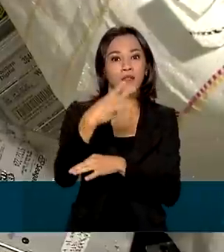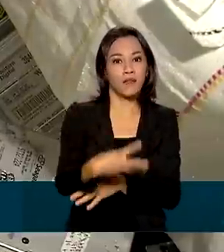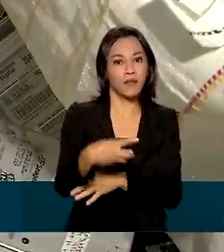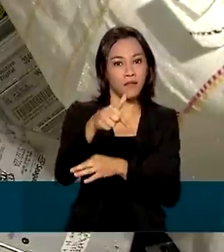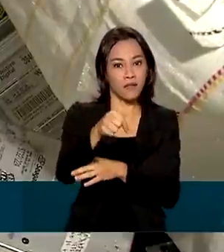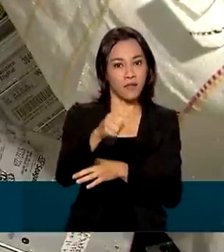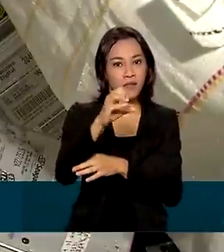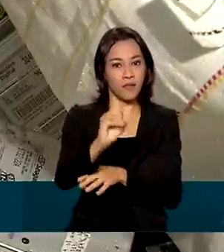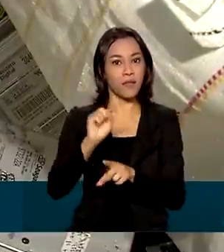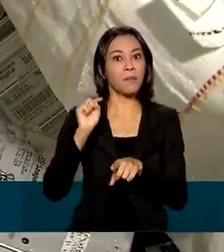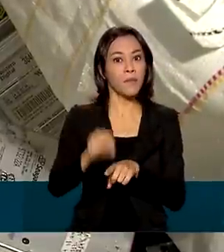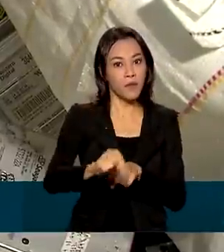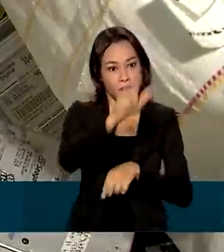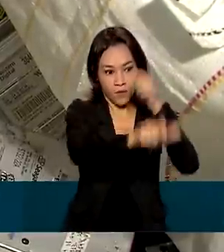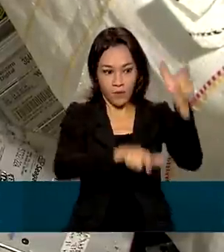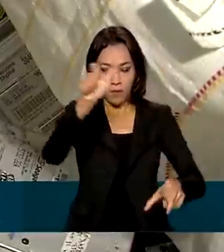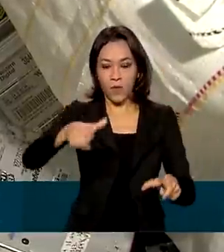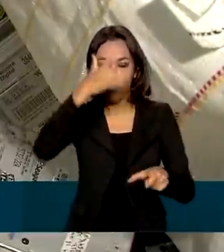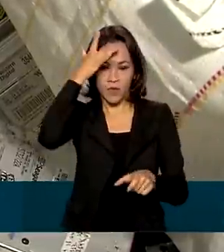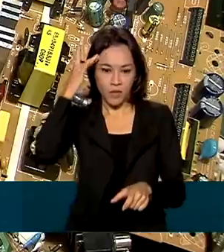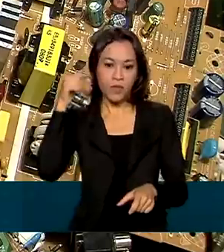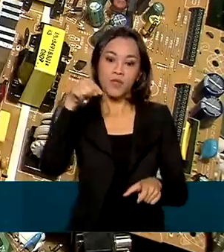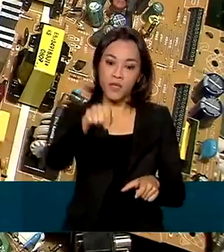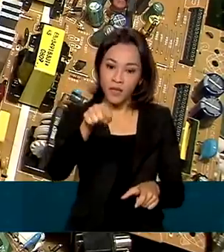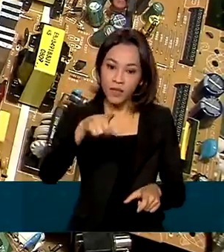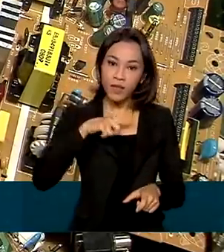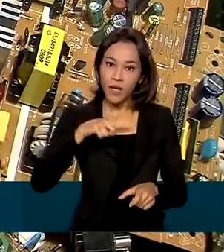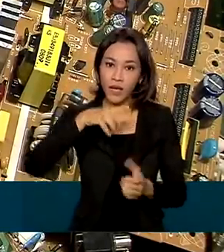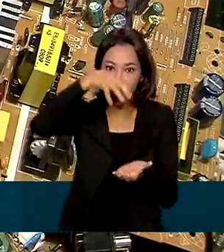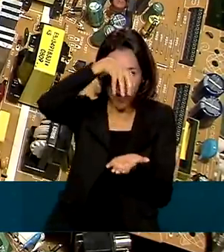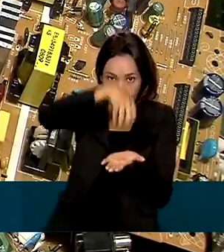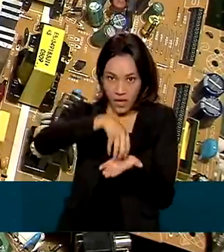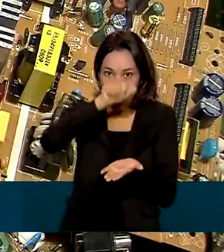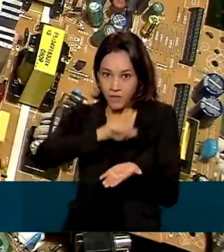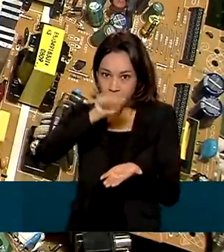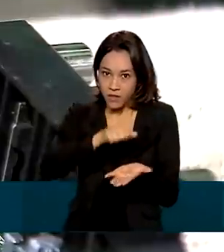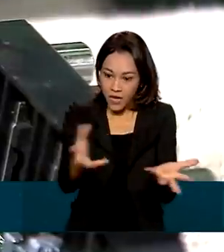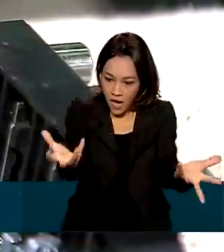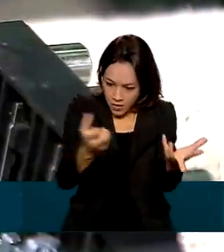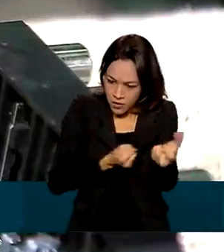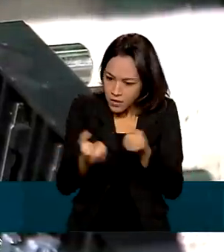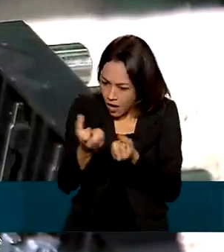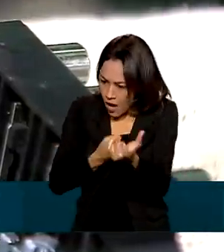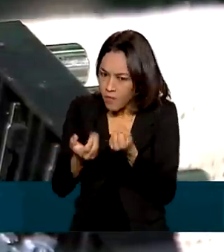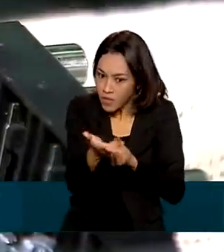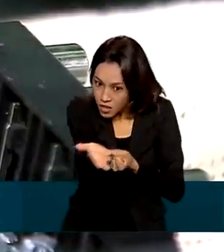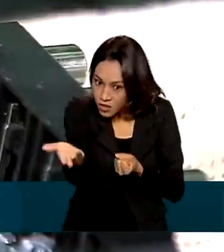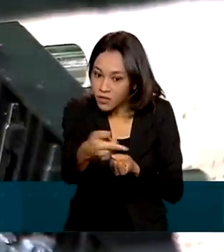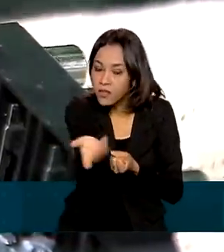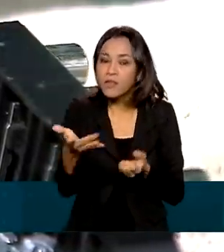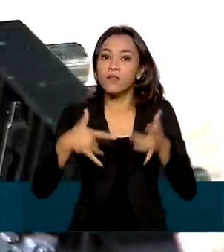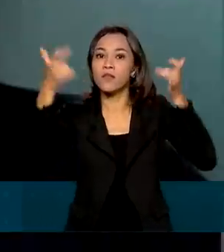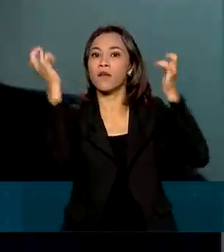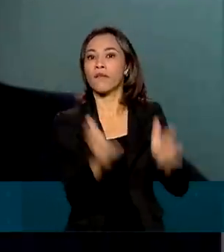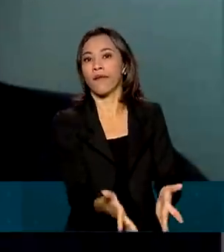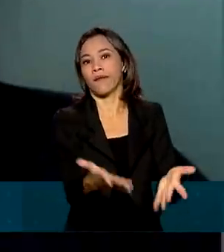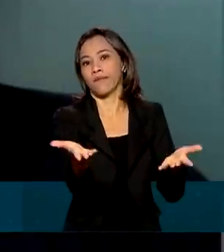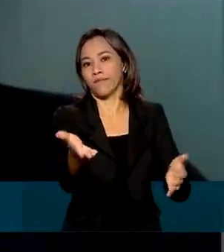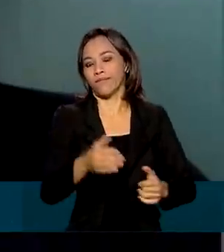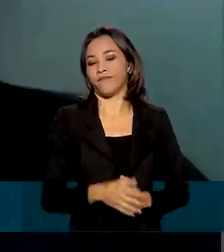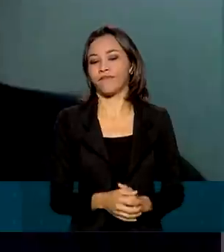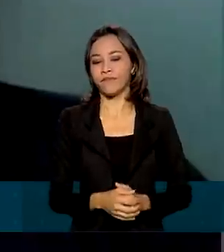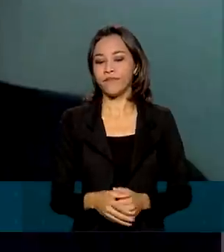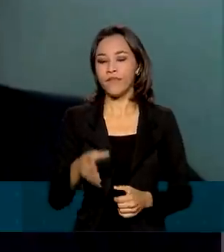Ideia parecida é empregada por essa ONG em Brasília, que recolhe produtos eletrônicos que iriam parar no lixo. Os